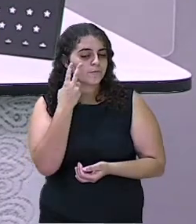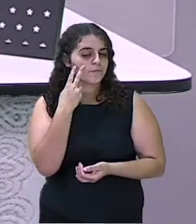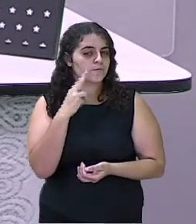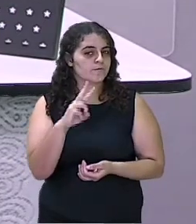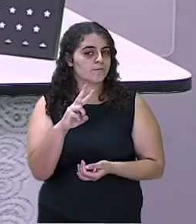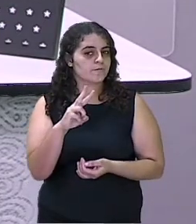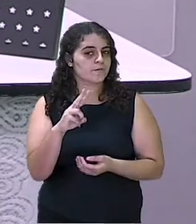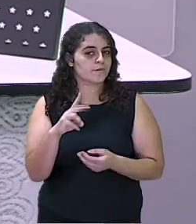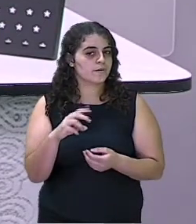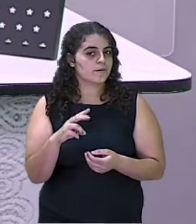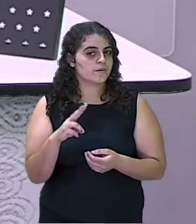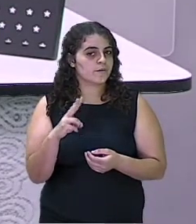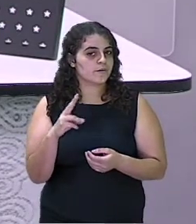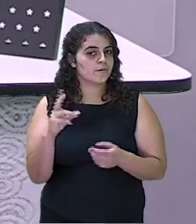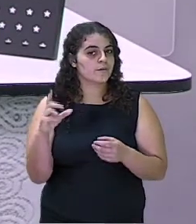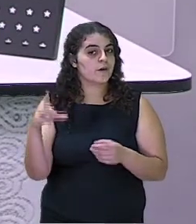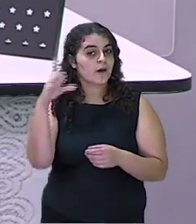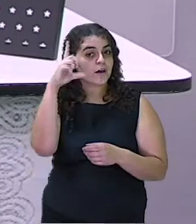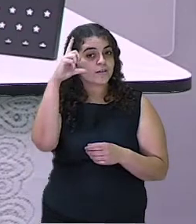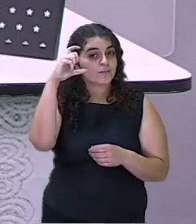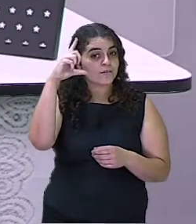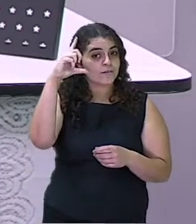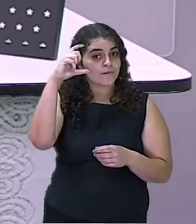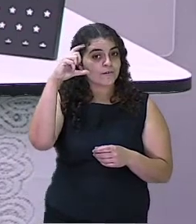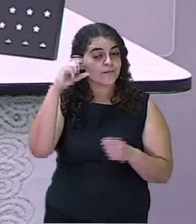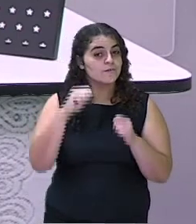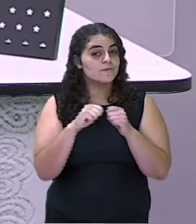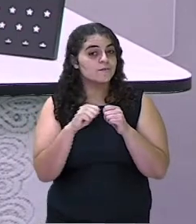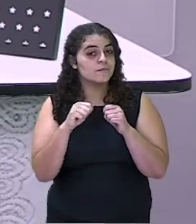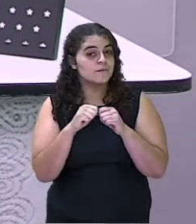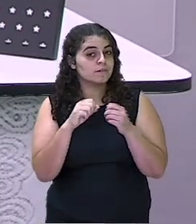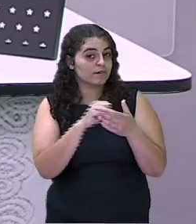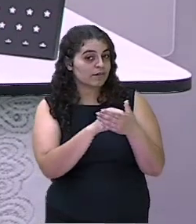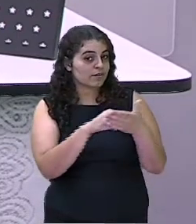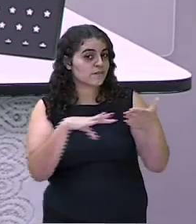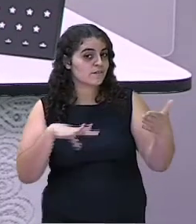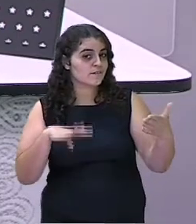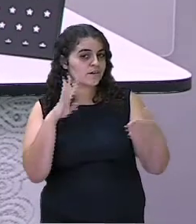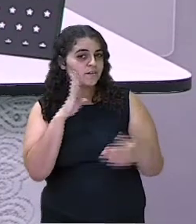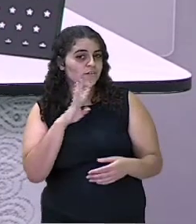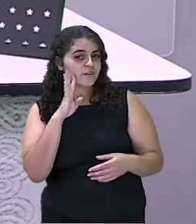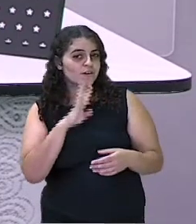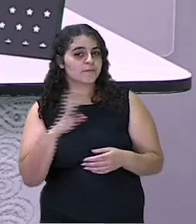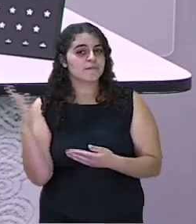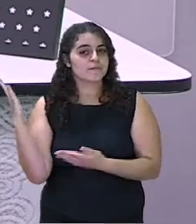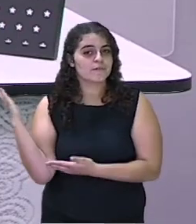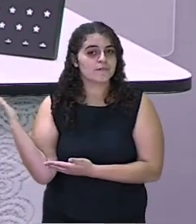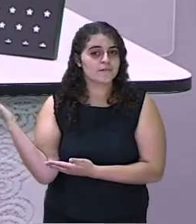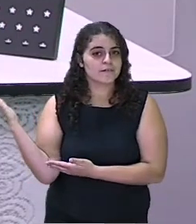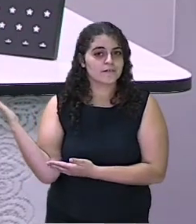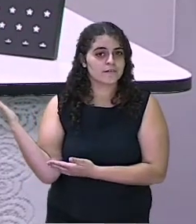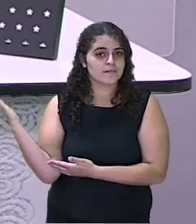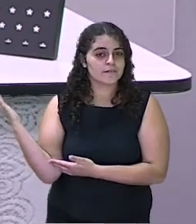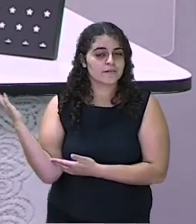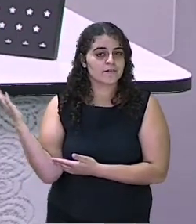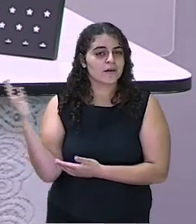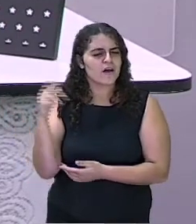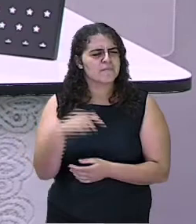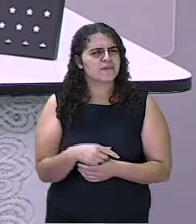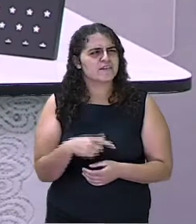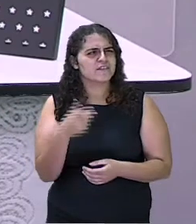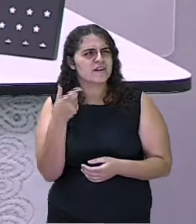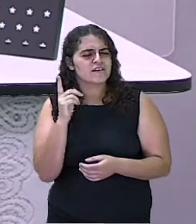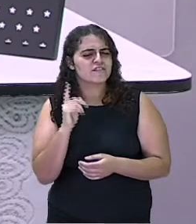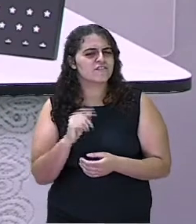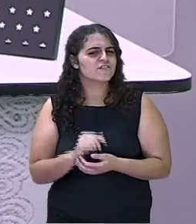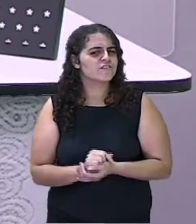as fotos do Brian desenvolvendo o brinquedo. Vamos lá? Ah, antes